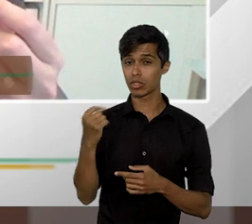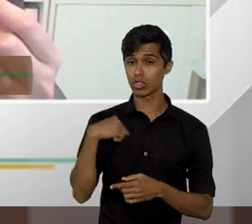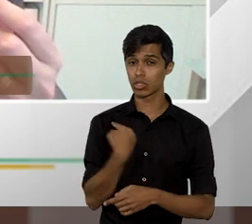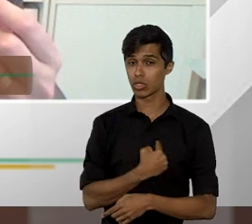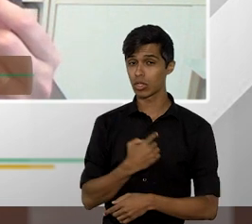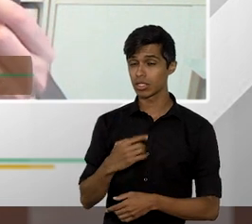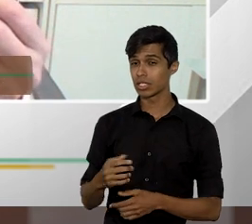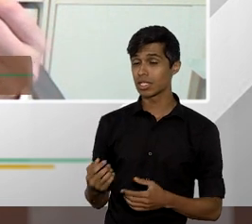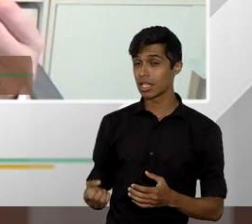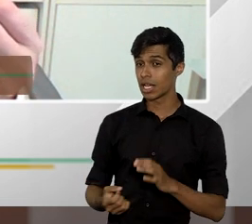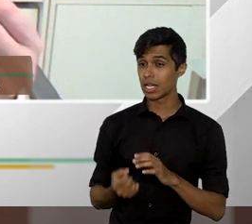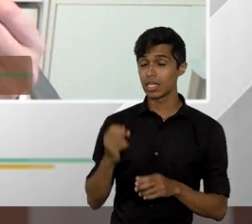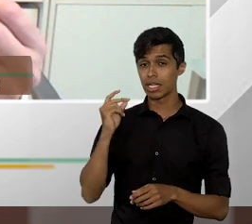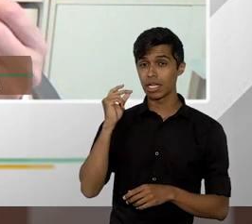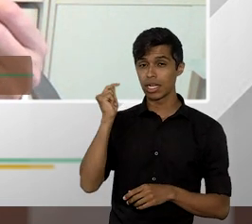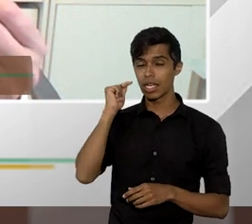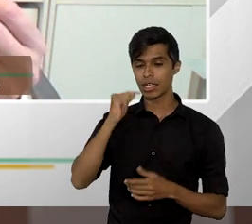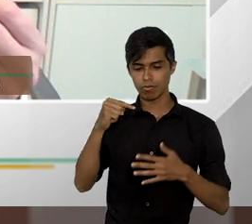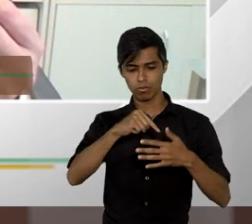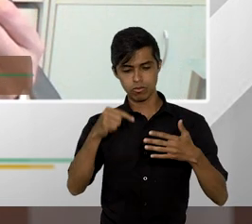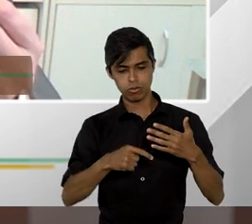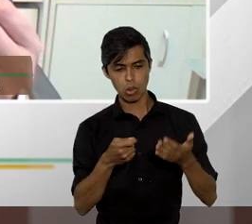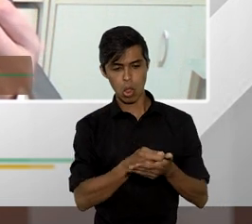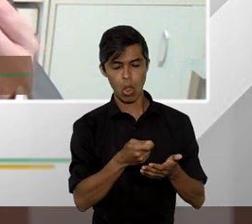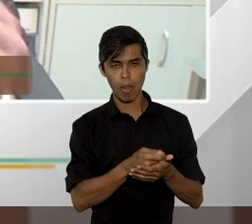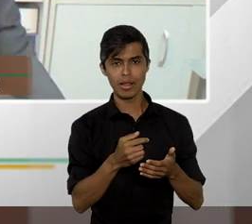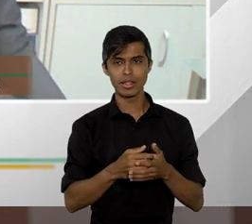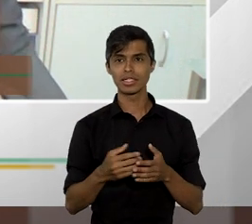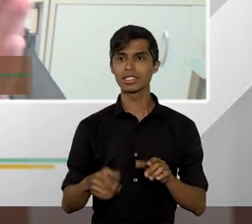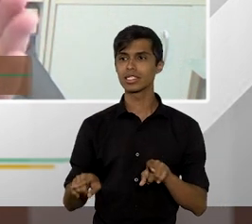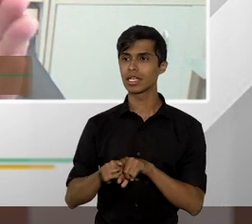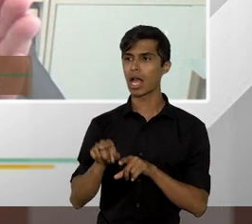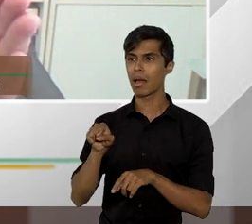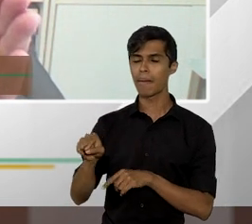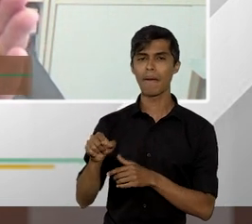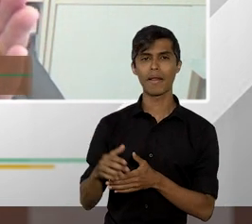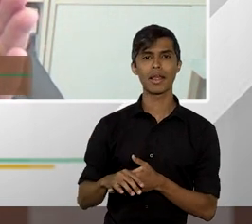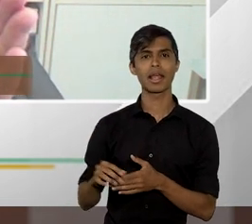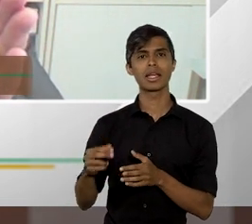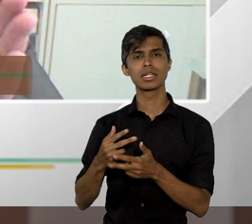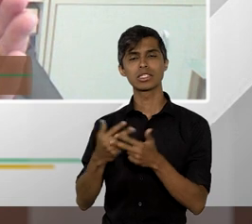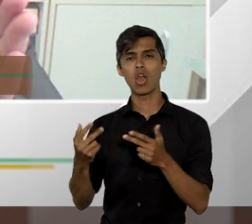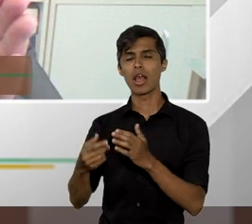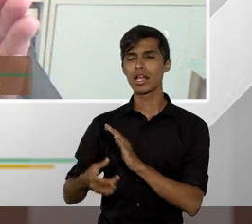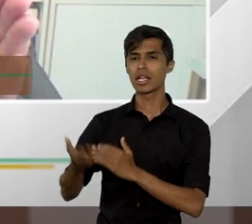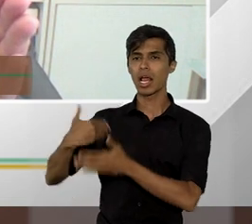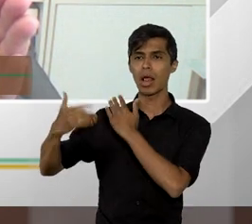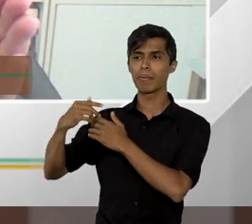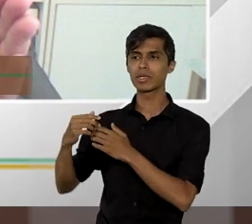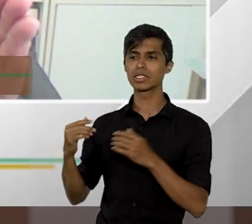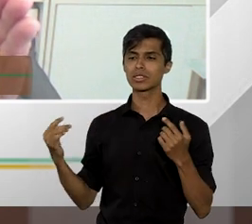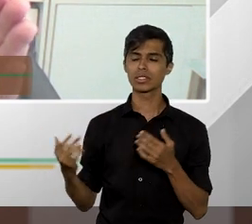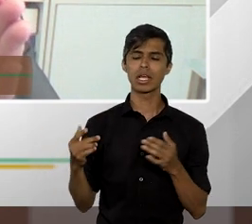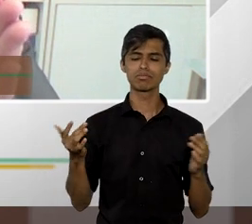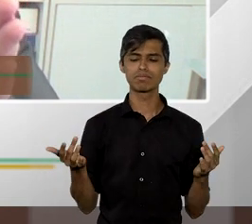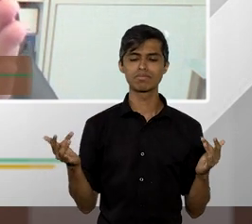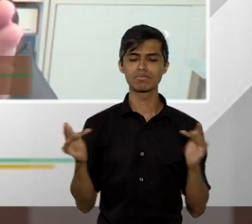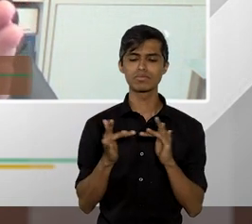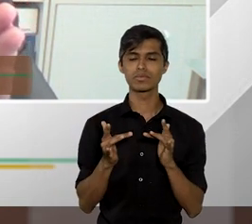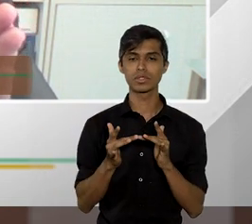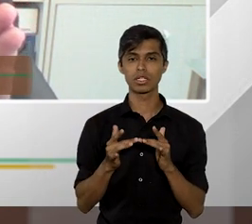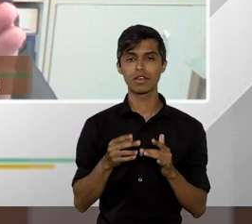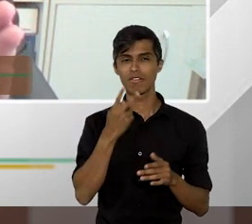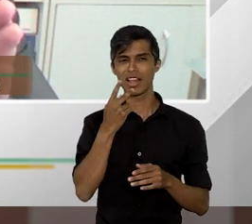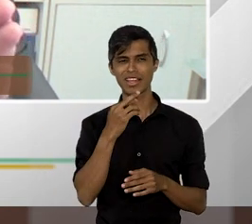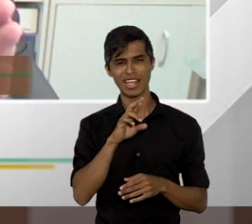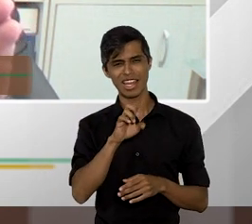o filtro da relevância à técnica de formação de precedente os caminhos possíveis é como é que vai ser essa técnica a gente vai chamar ela de